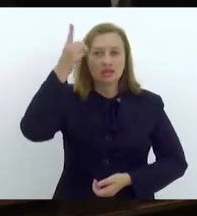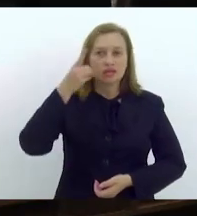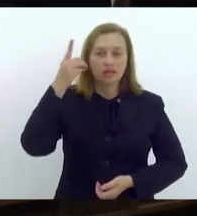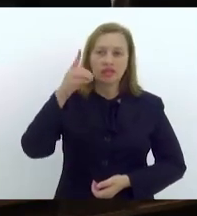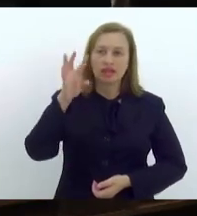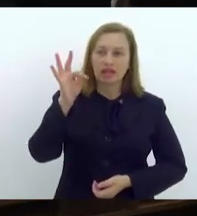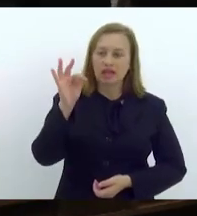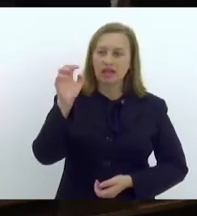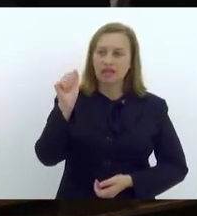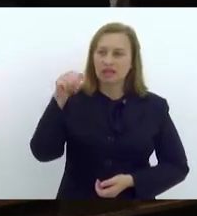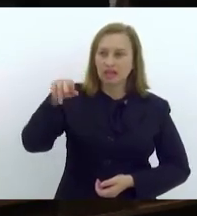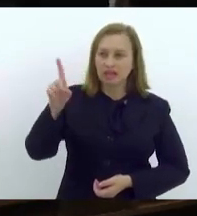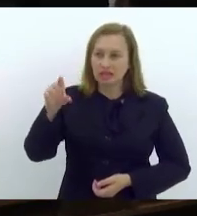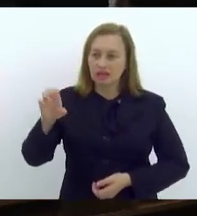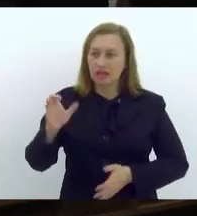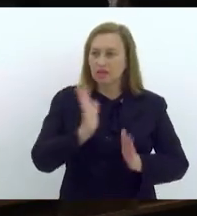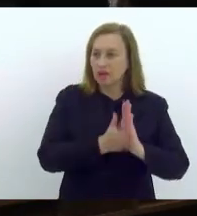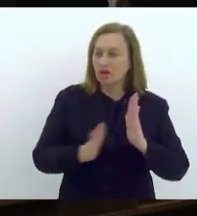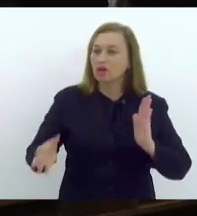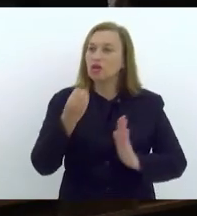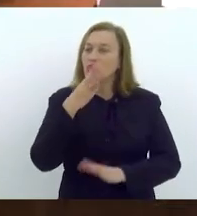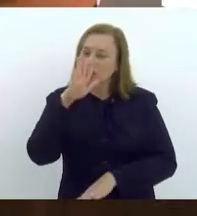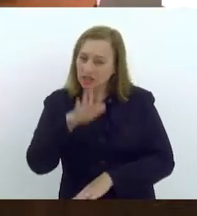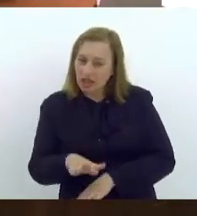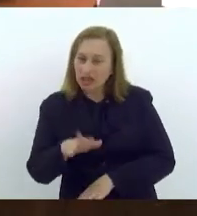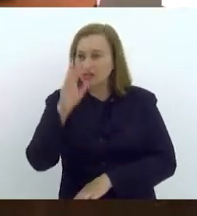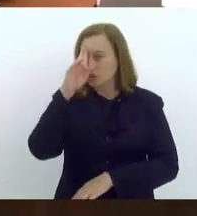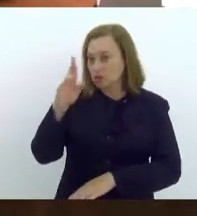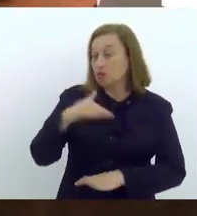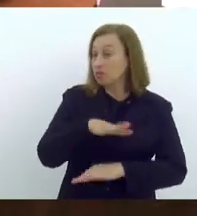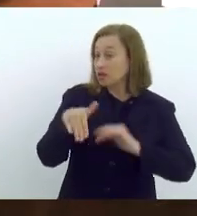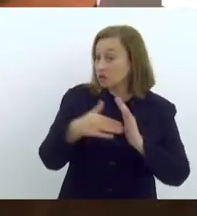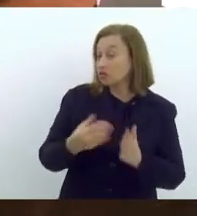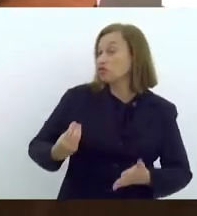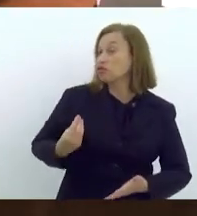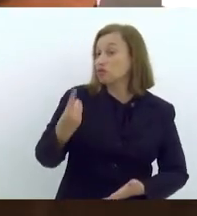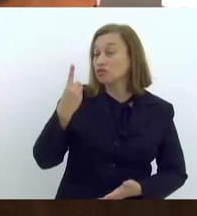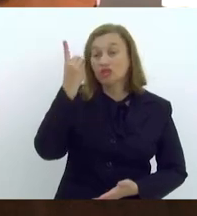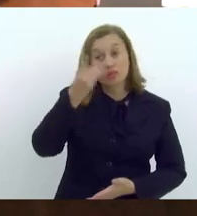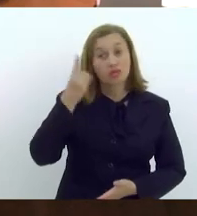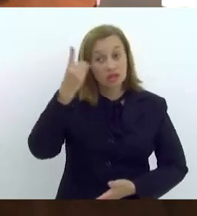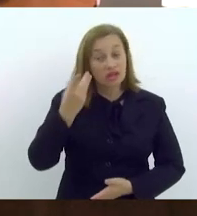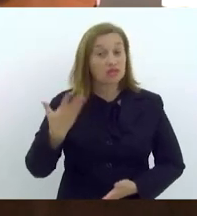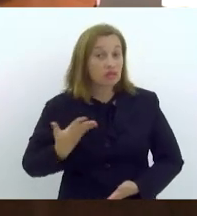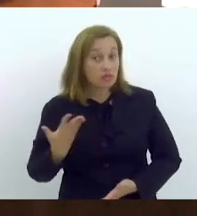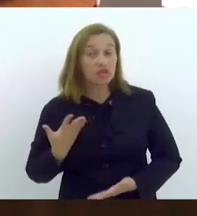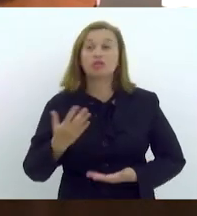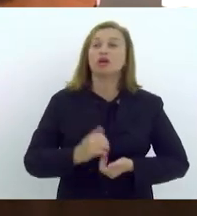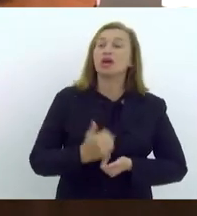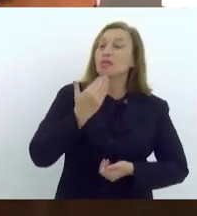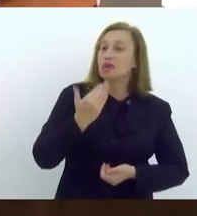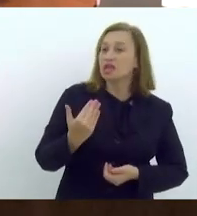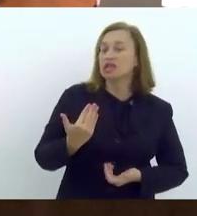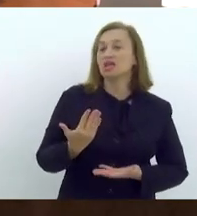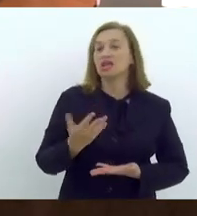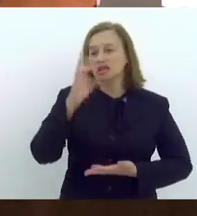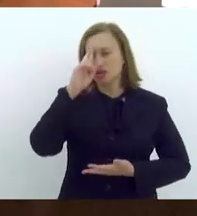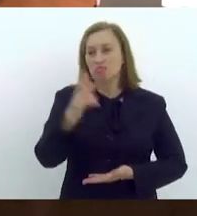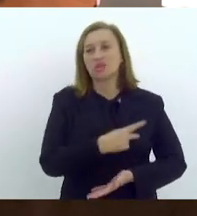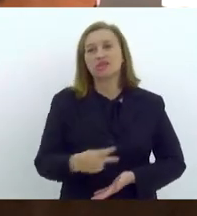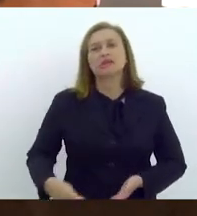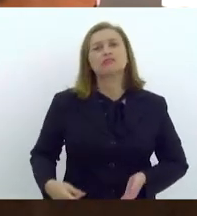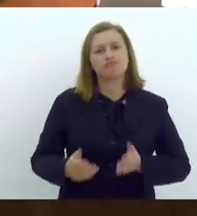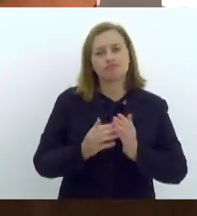favor. ordem. Primeiro, dar boa tarde para o senhor, para todos os colegas presentes e solicitar, presidente, se for